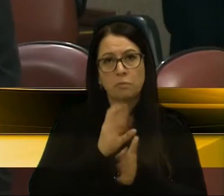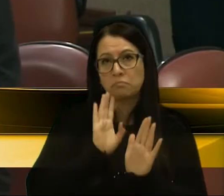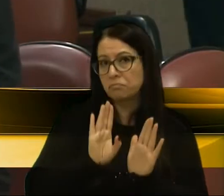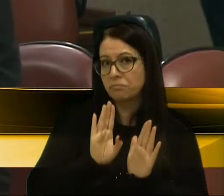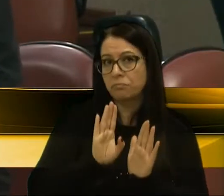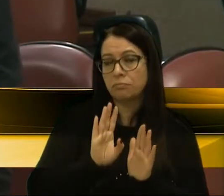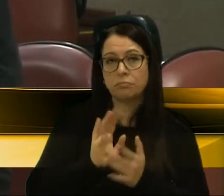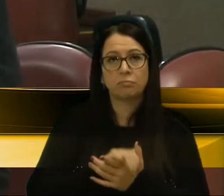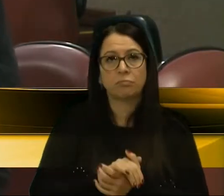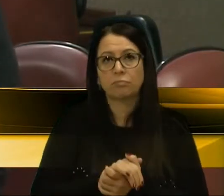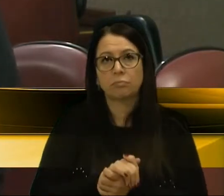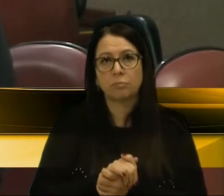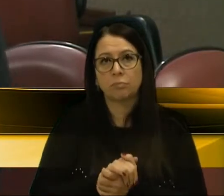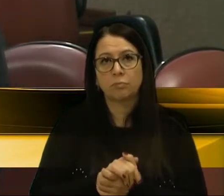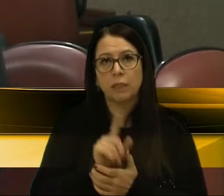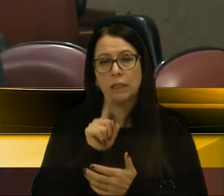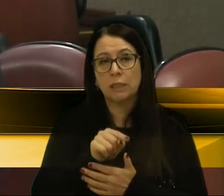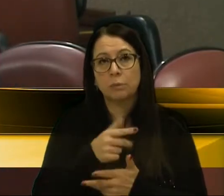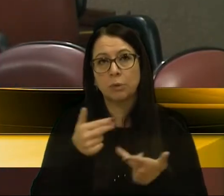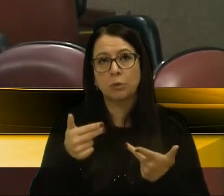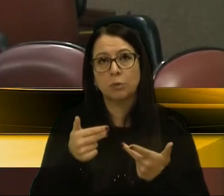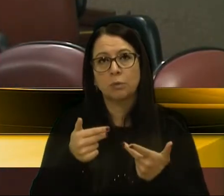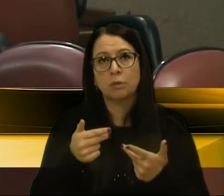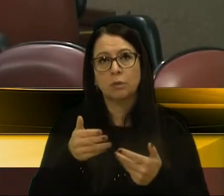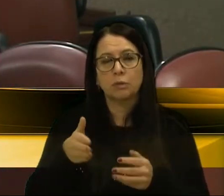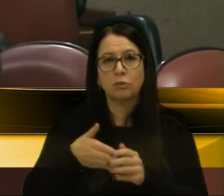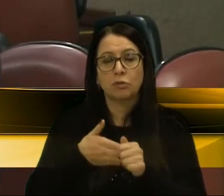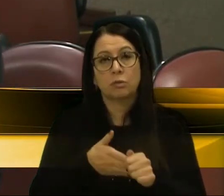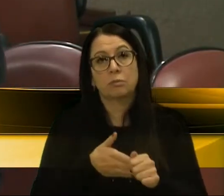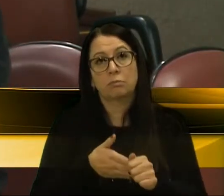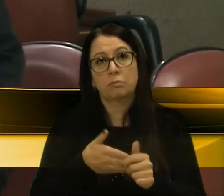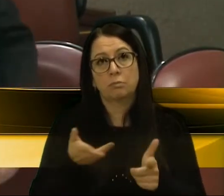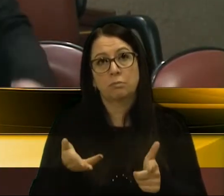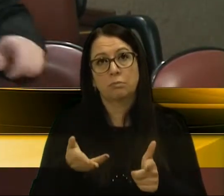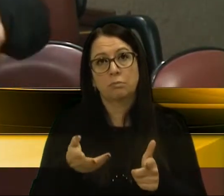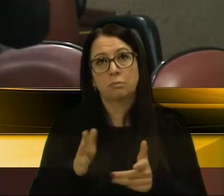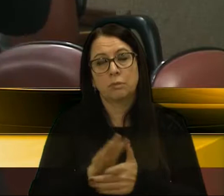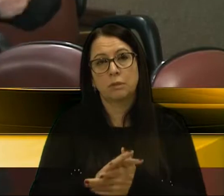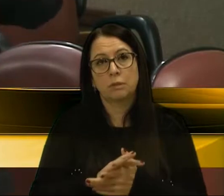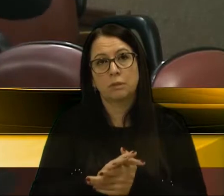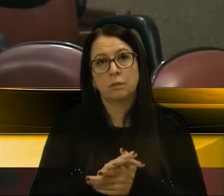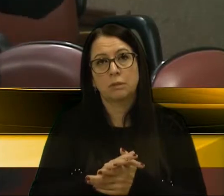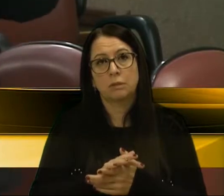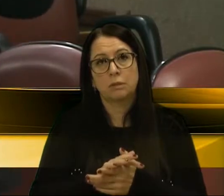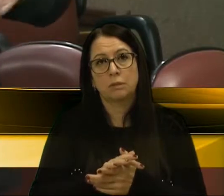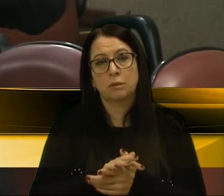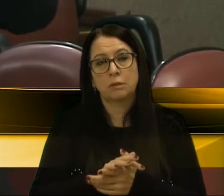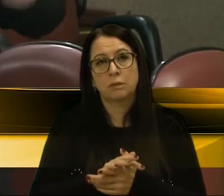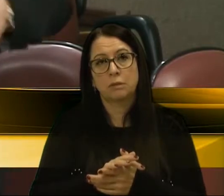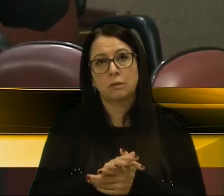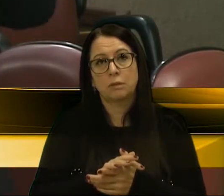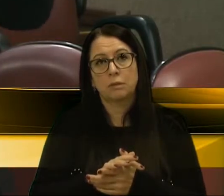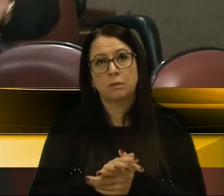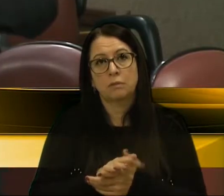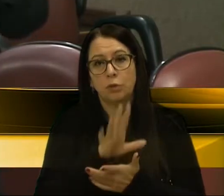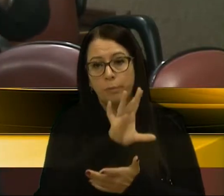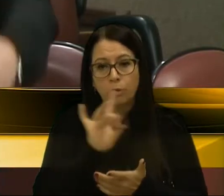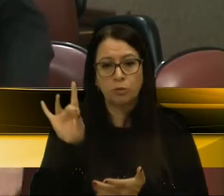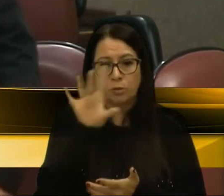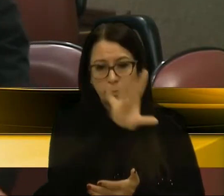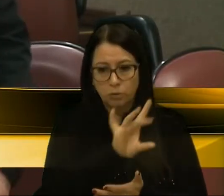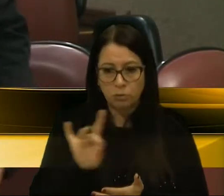e tal, não sei o quê. É uma coisa meio direcionada, que o pessoal vai compartilhando,